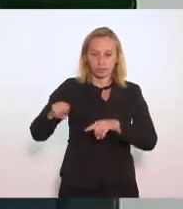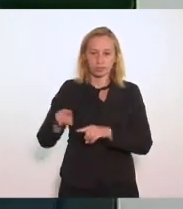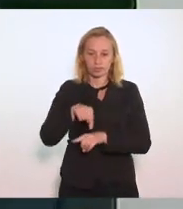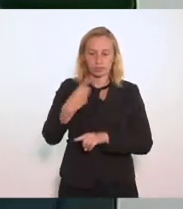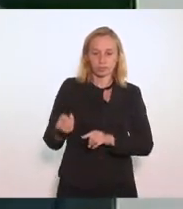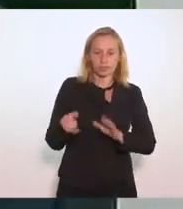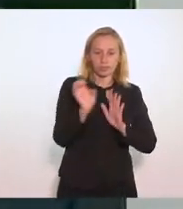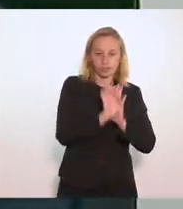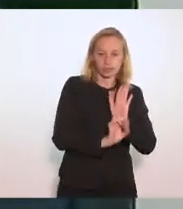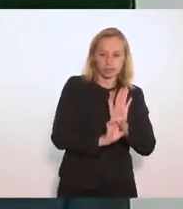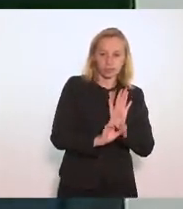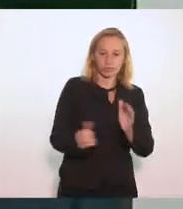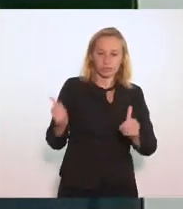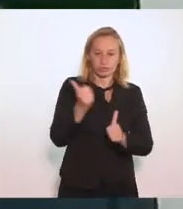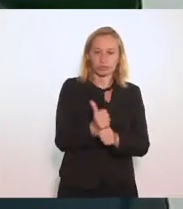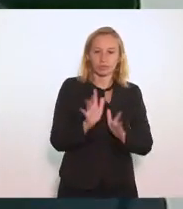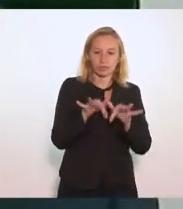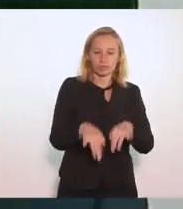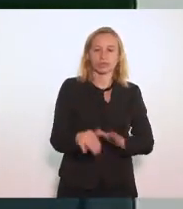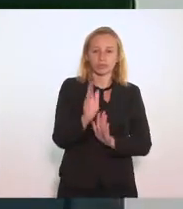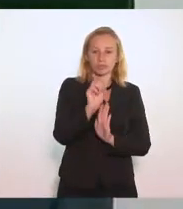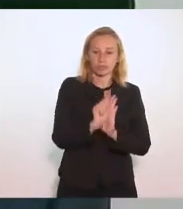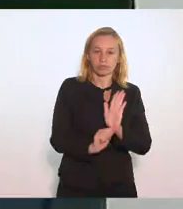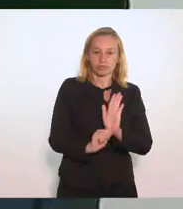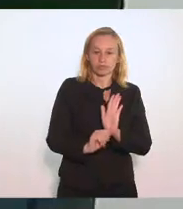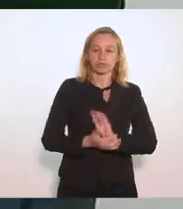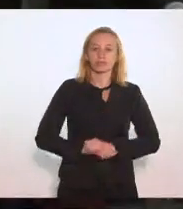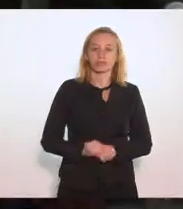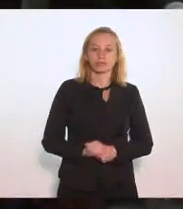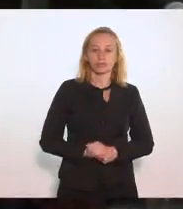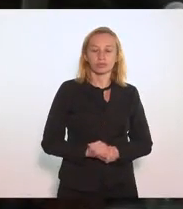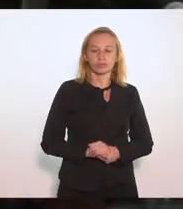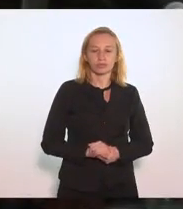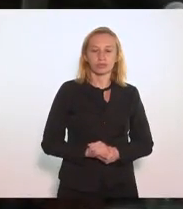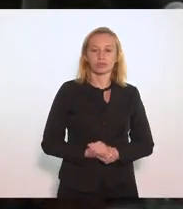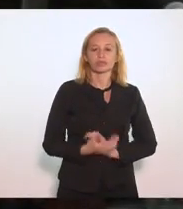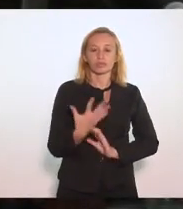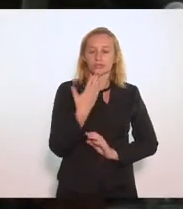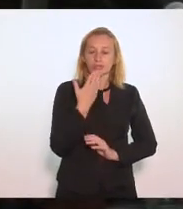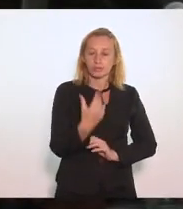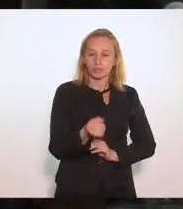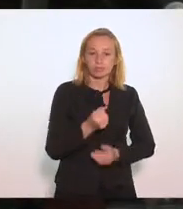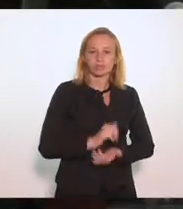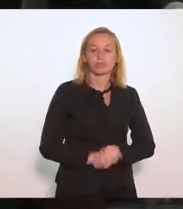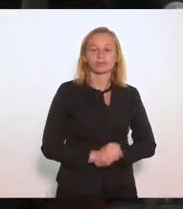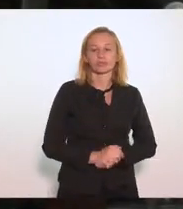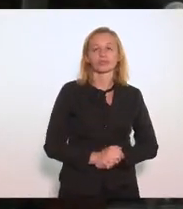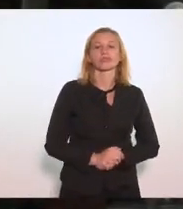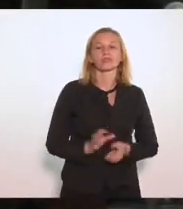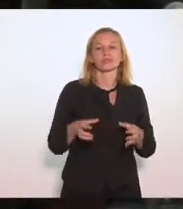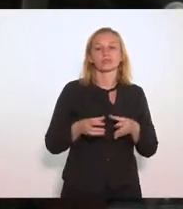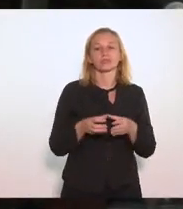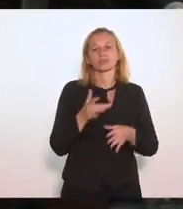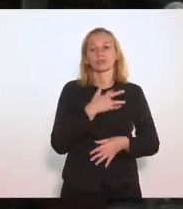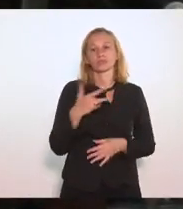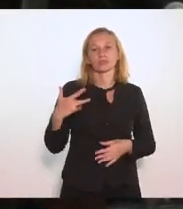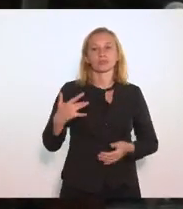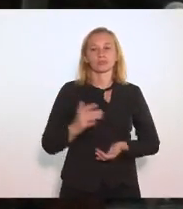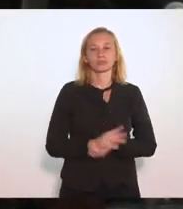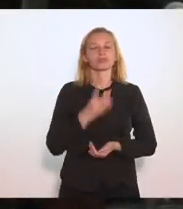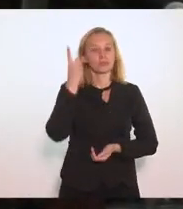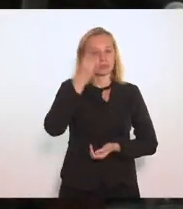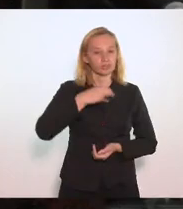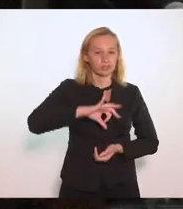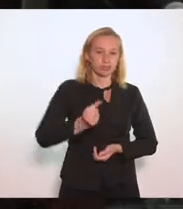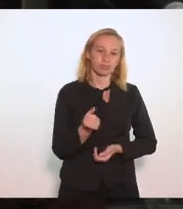emendas, concluindo por substitutivo, pedindo forma final de redação Presidência da EFEL, pedindo vossa excelência Pela Comissão de Saúde, deputada